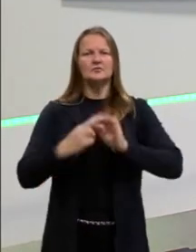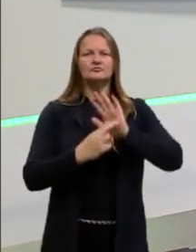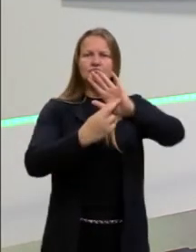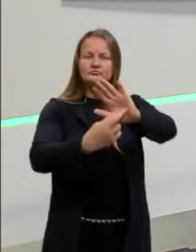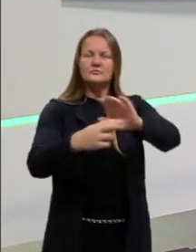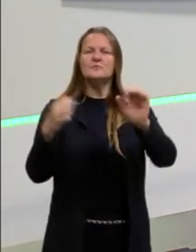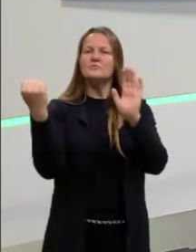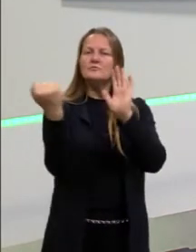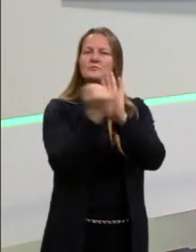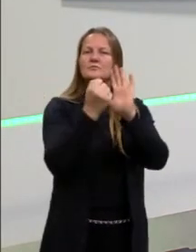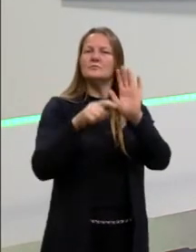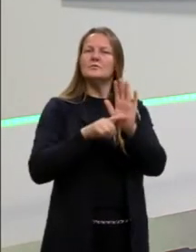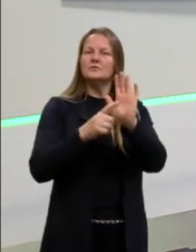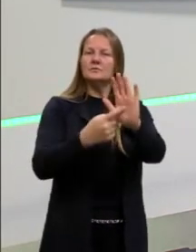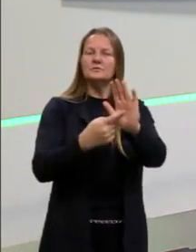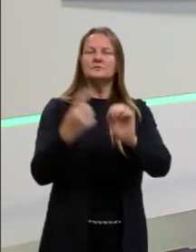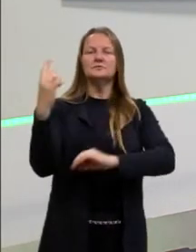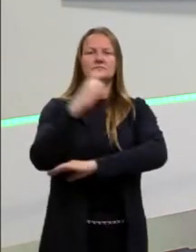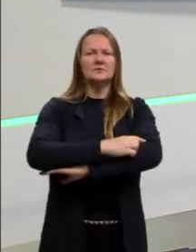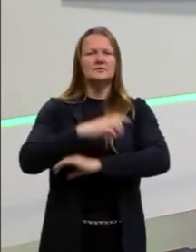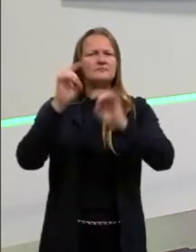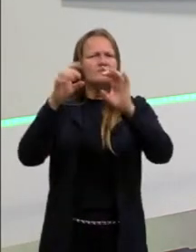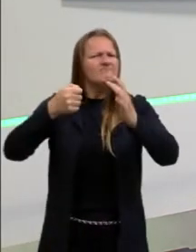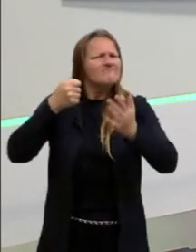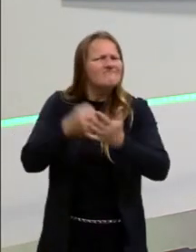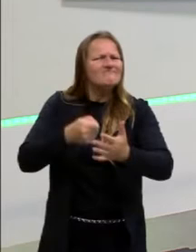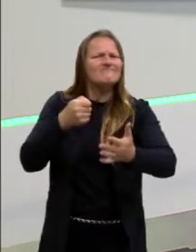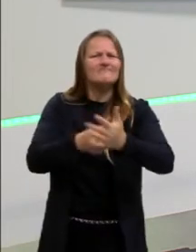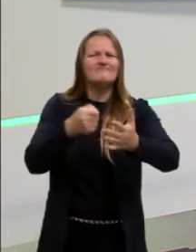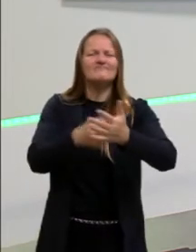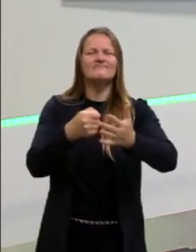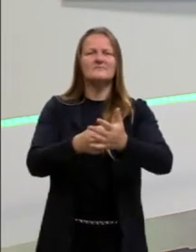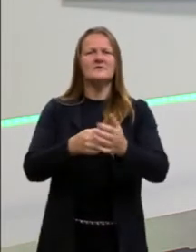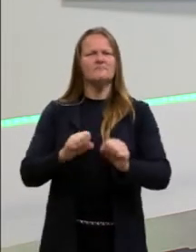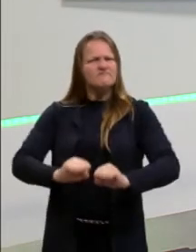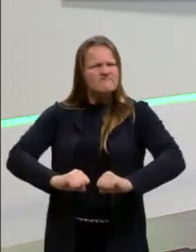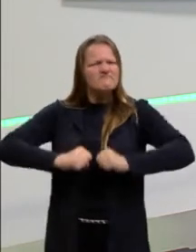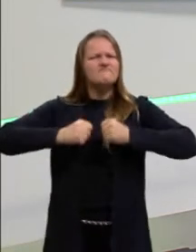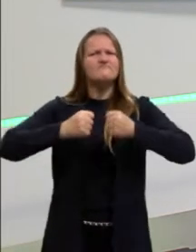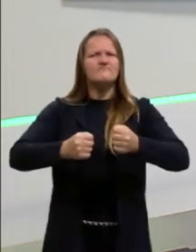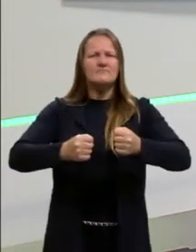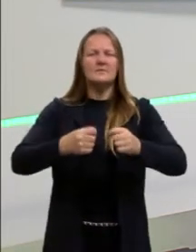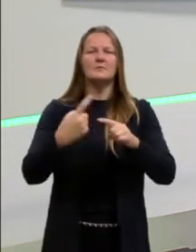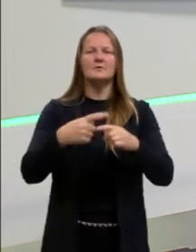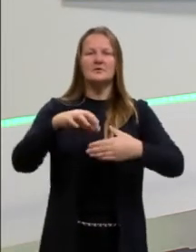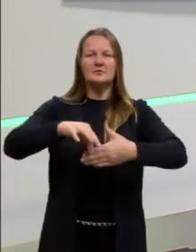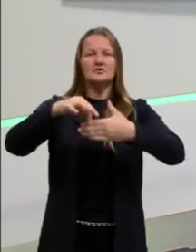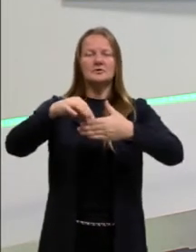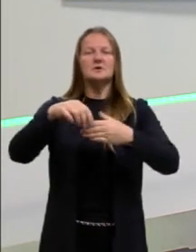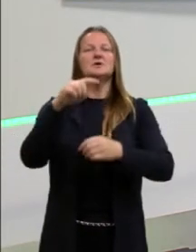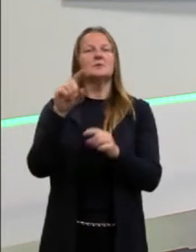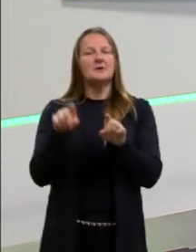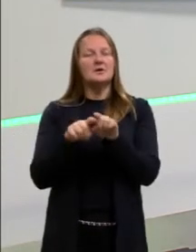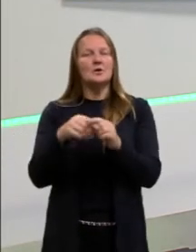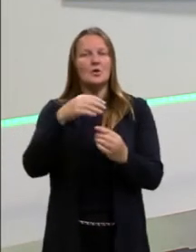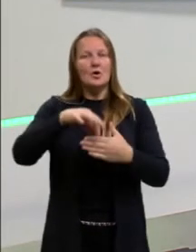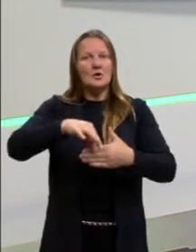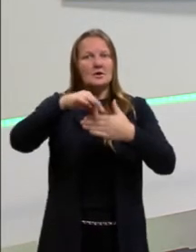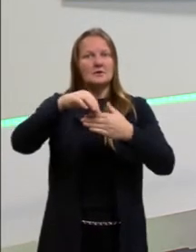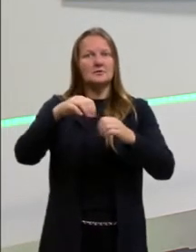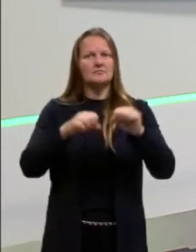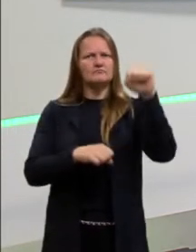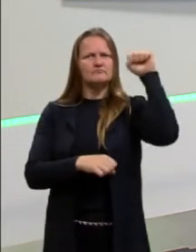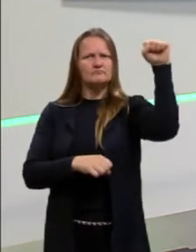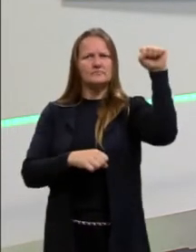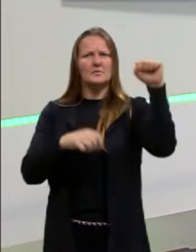então, que é uma data de luta, de resistência. E para exaltar, Zumbi, um dos maiores heróis,